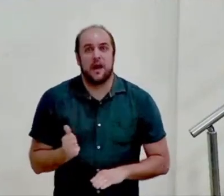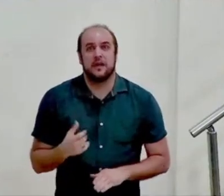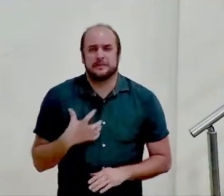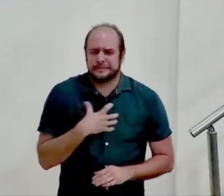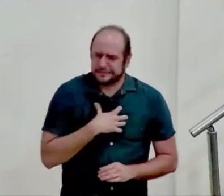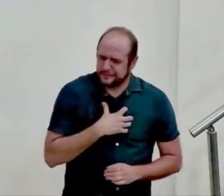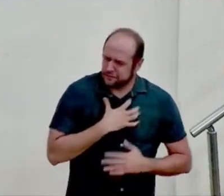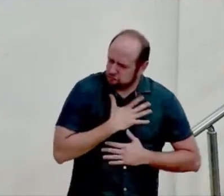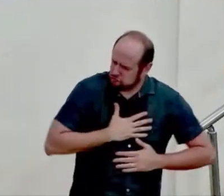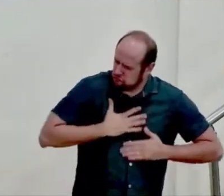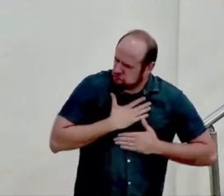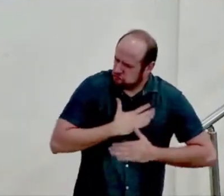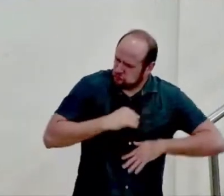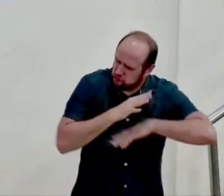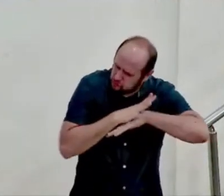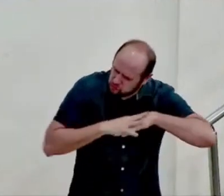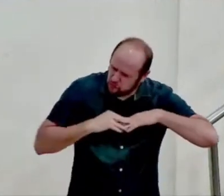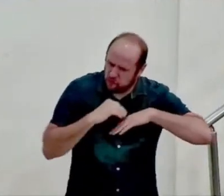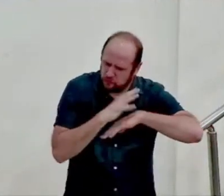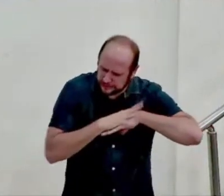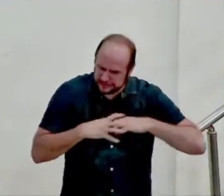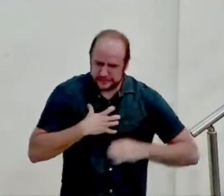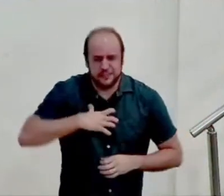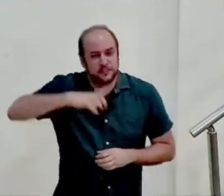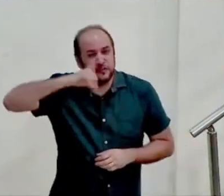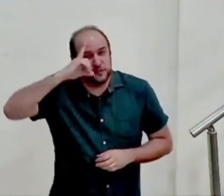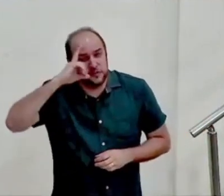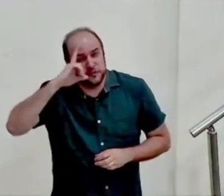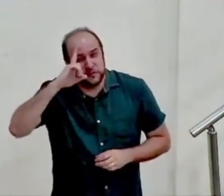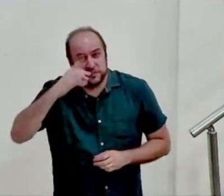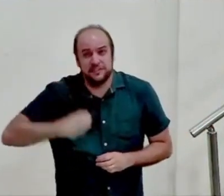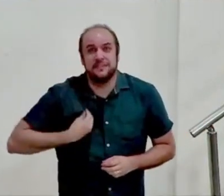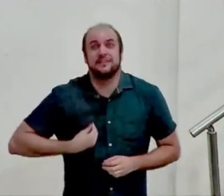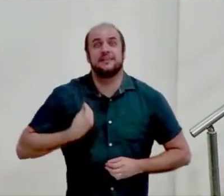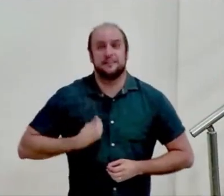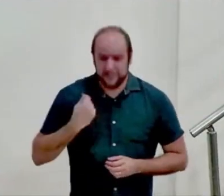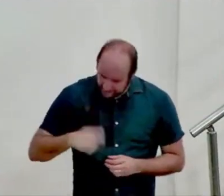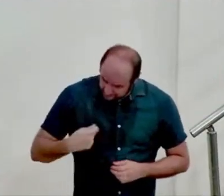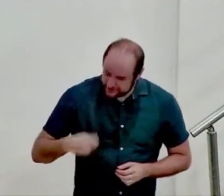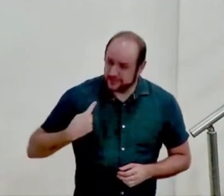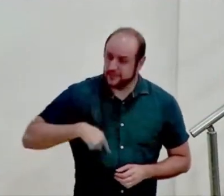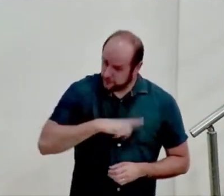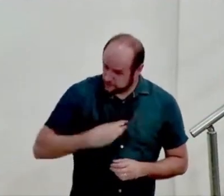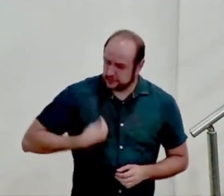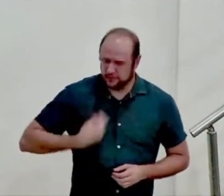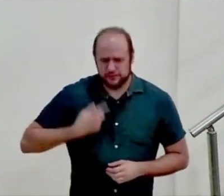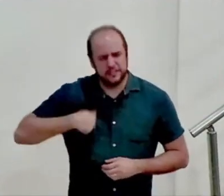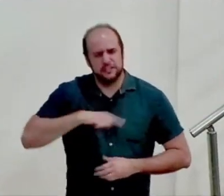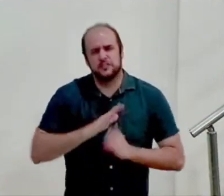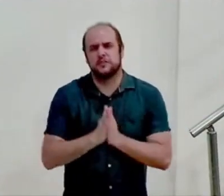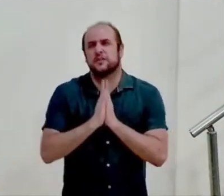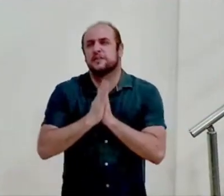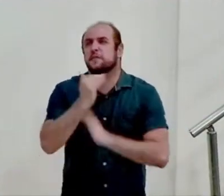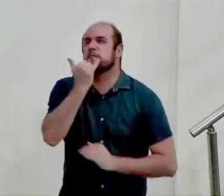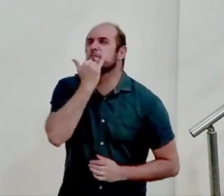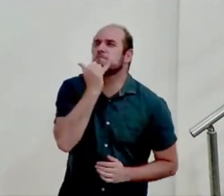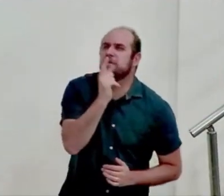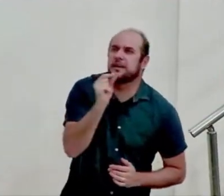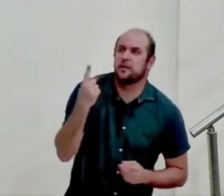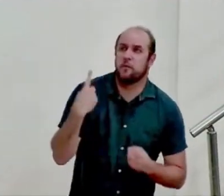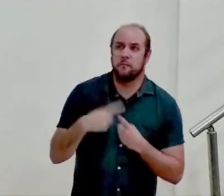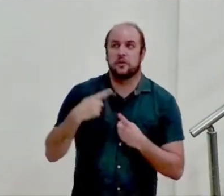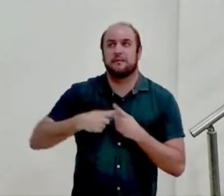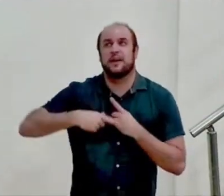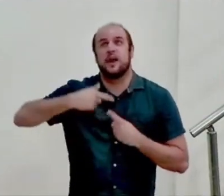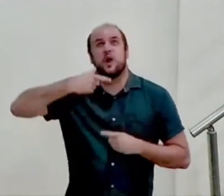deleitarmos neste conforto todos os dias da nossa vida é assim que nós queremos viver e nós devemos orar oh Senhor perdoa-me porque ontem